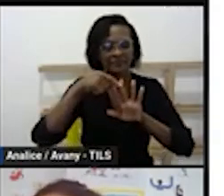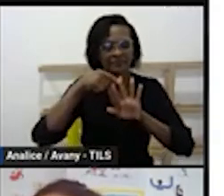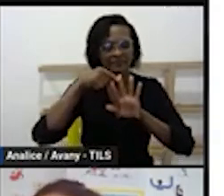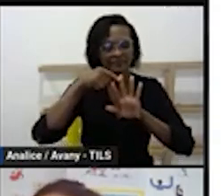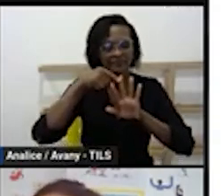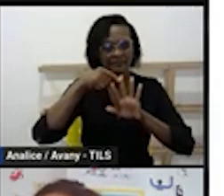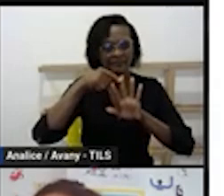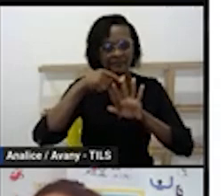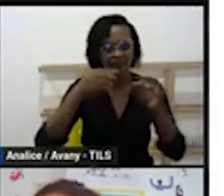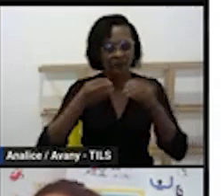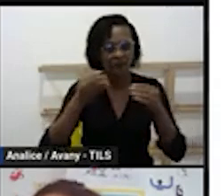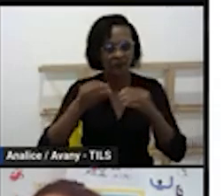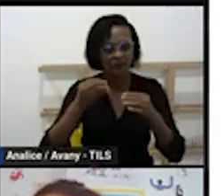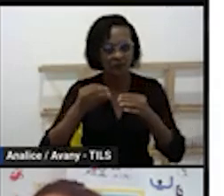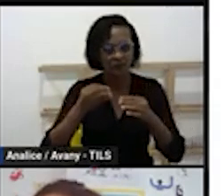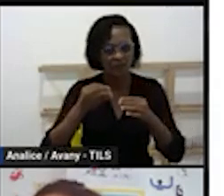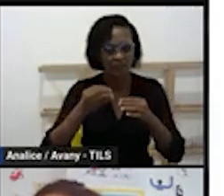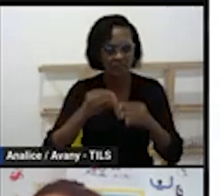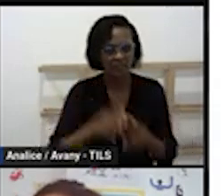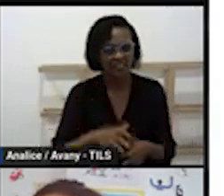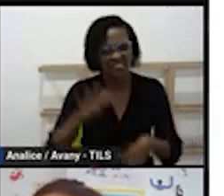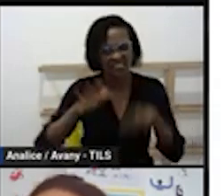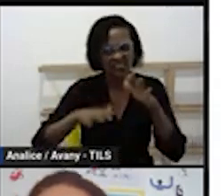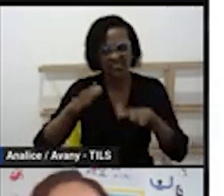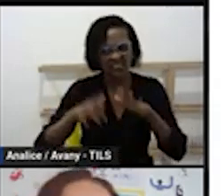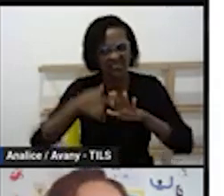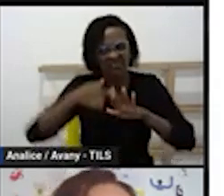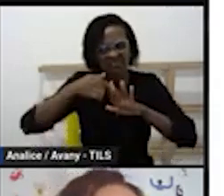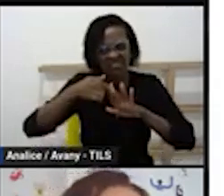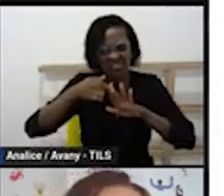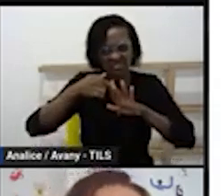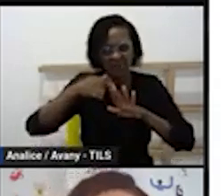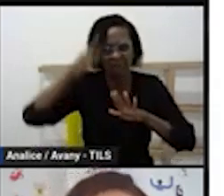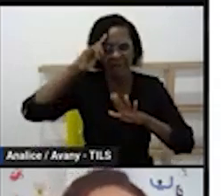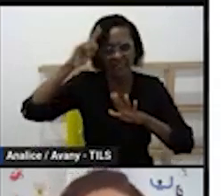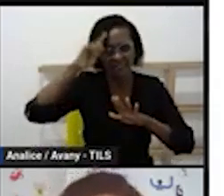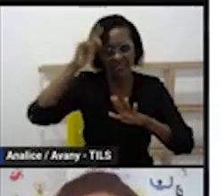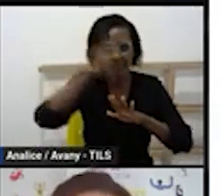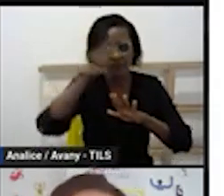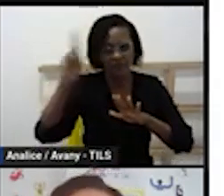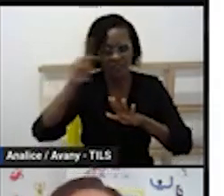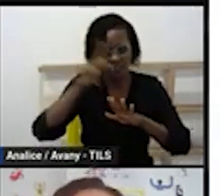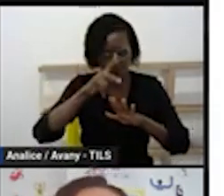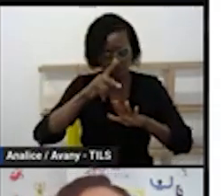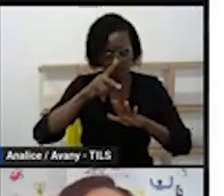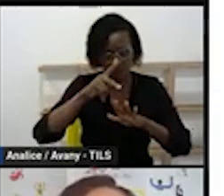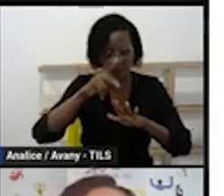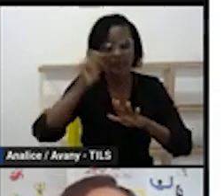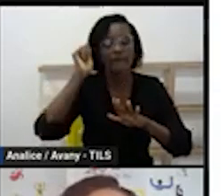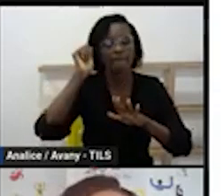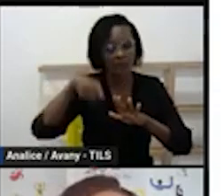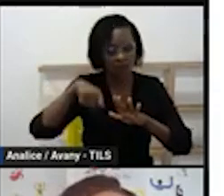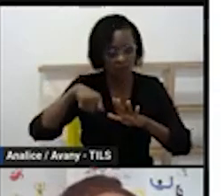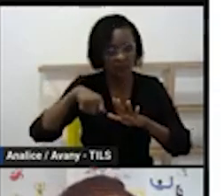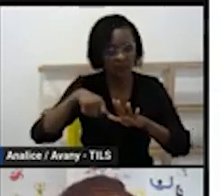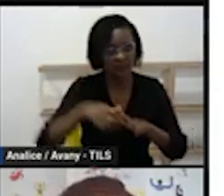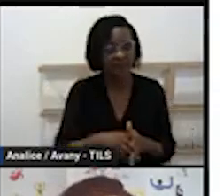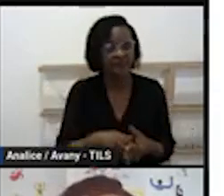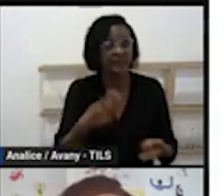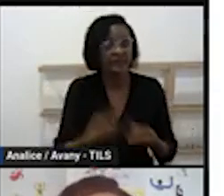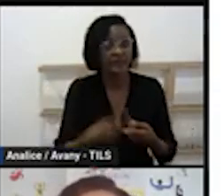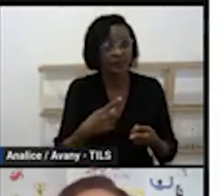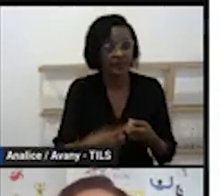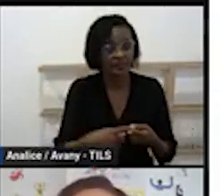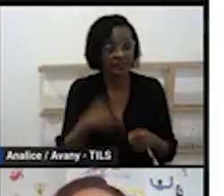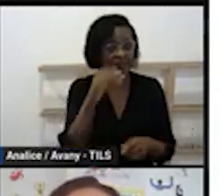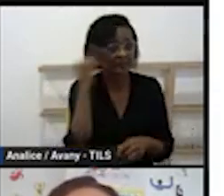sem que isso deixe de ser fomentado a curiosidade protagonismo na infância sim Carla pode ser sim eu falei que não todos os projetos